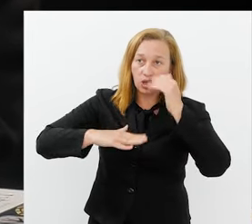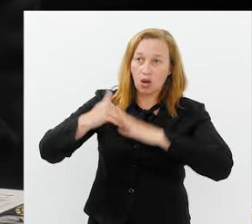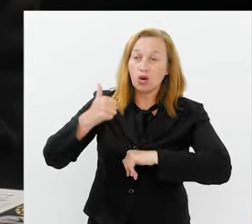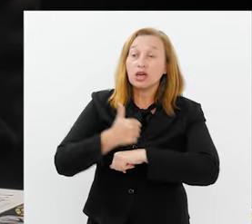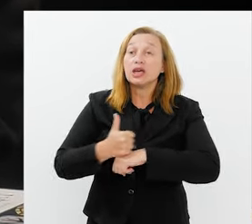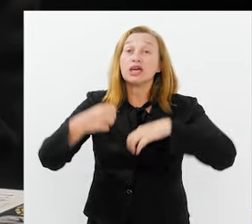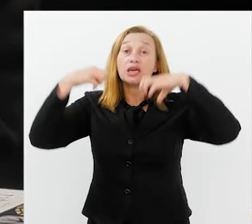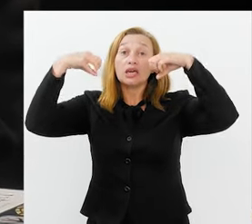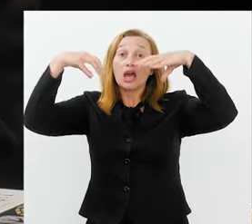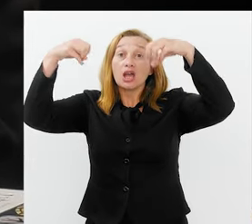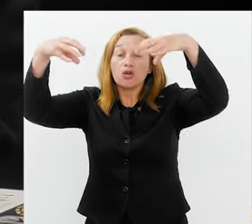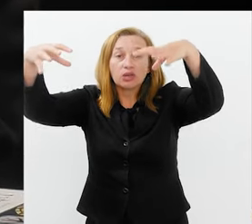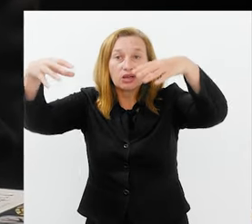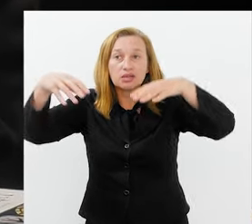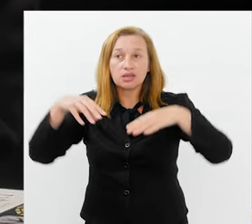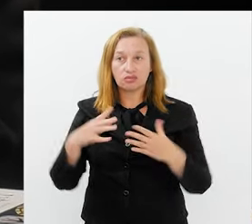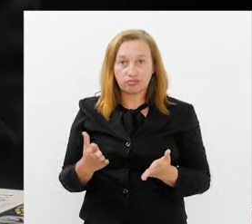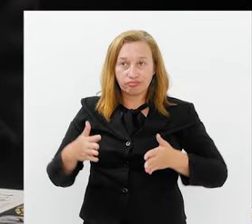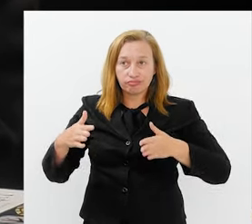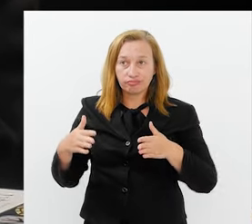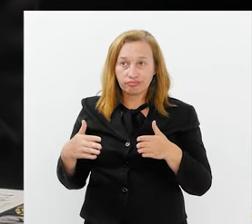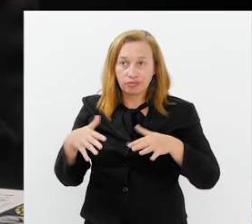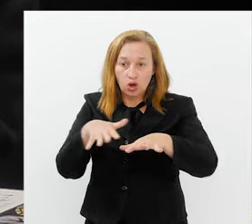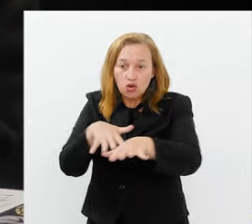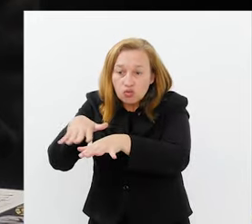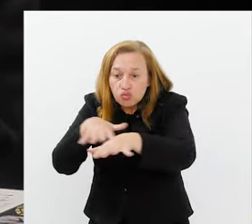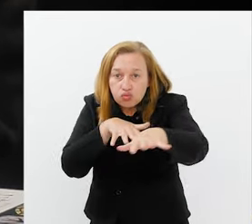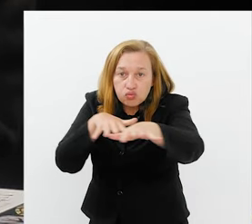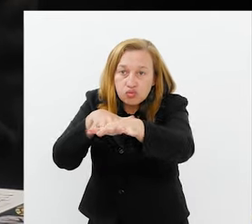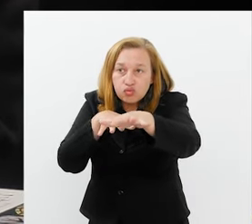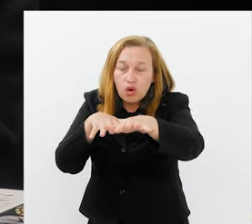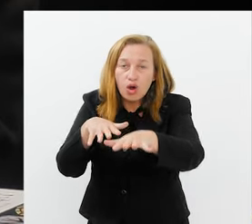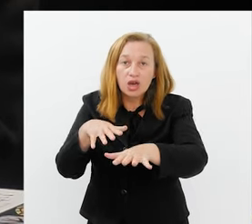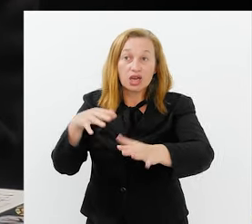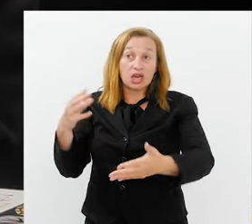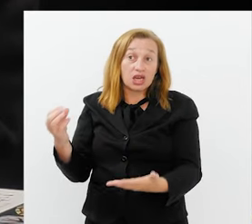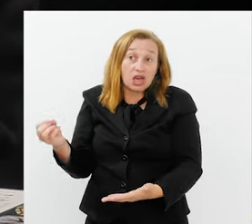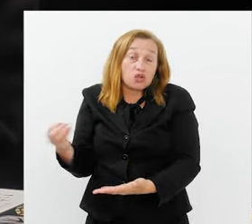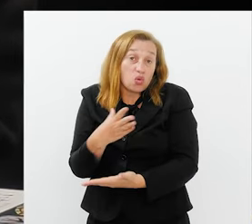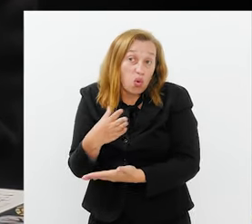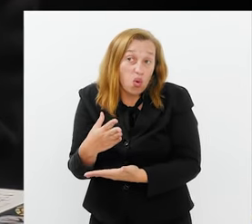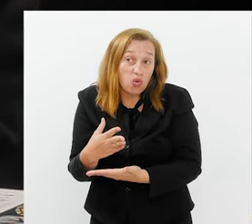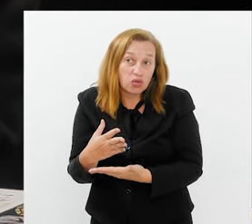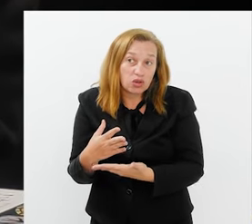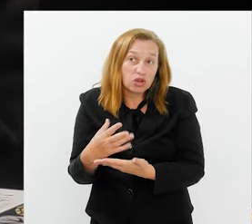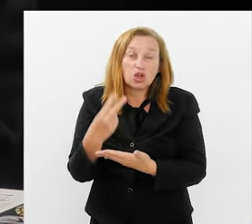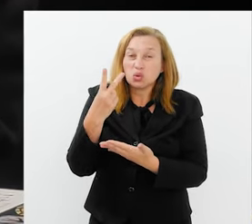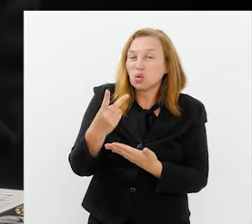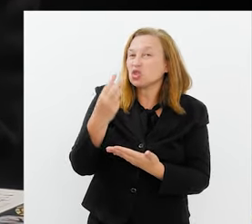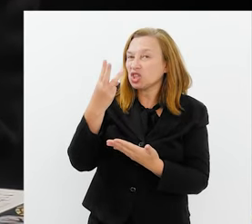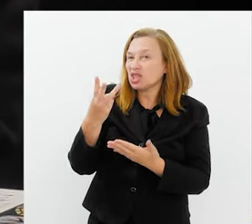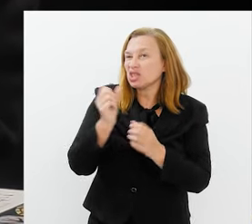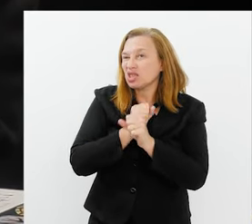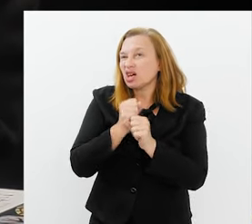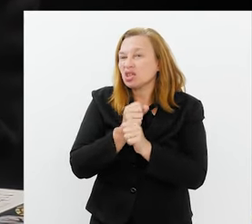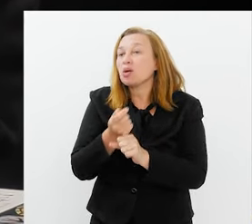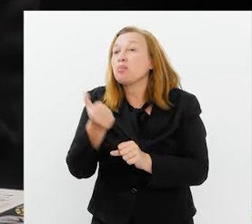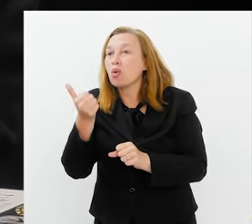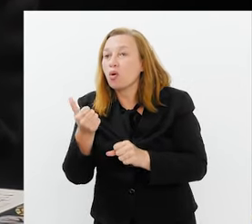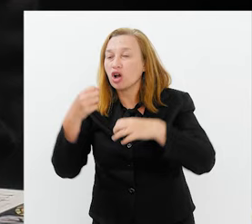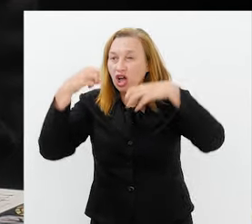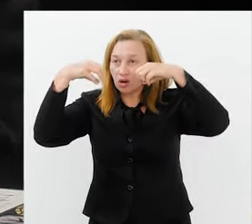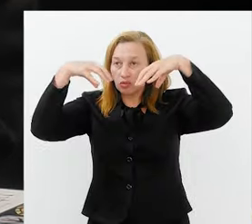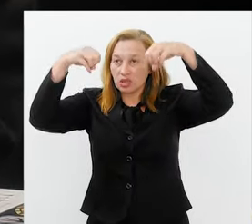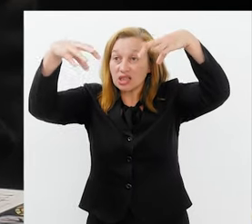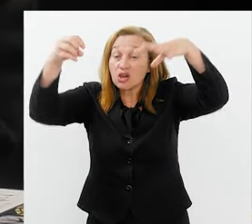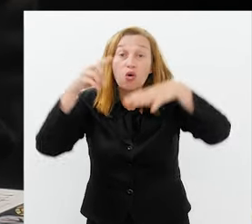E a iluminação? A iluminação da avenida, que é uma coisa recente. Não deixa de ser dois anos, dois anos e pouco, que a iluminação